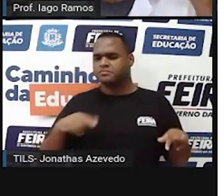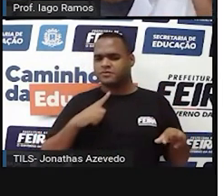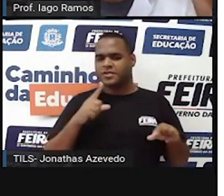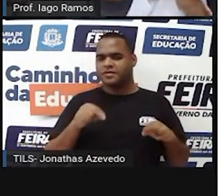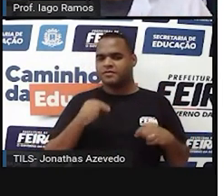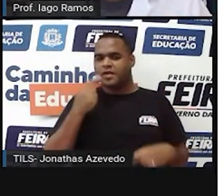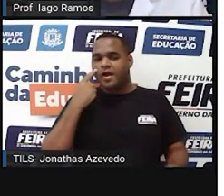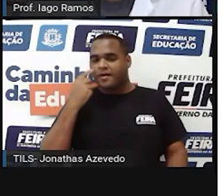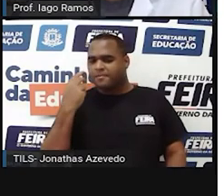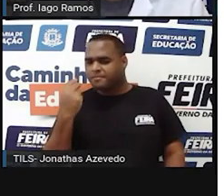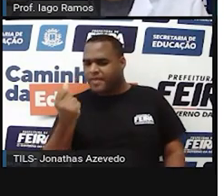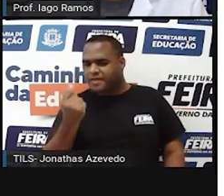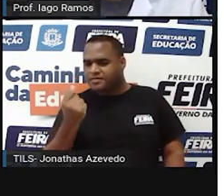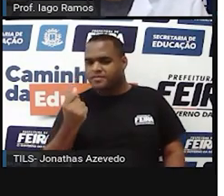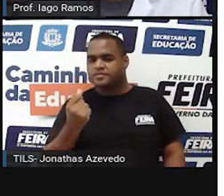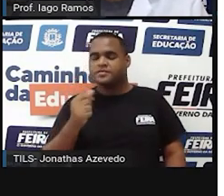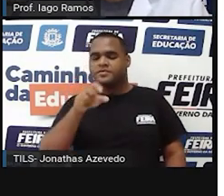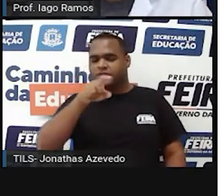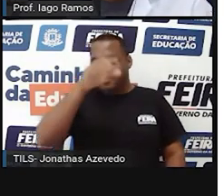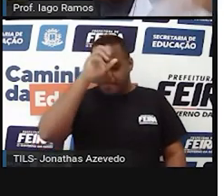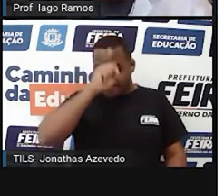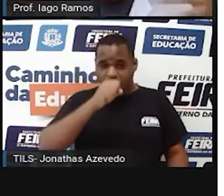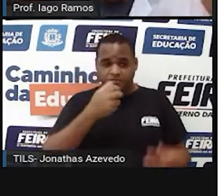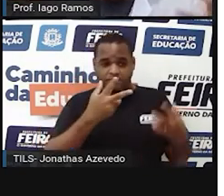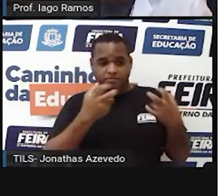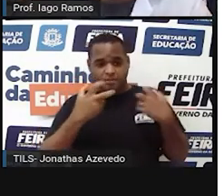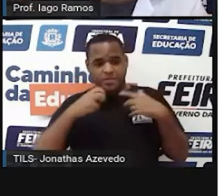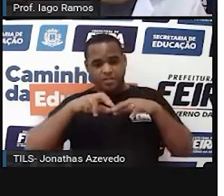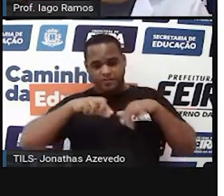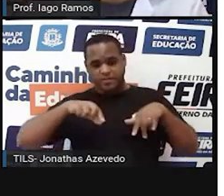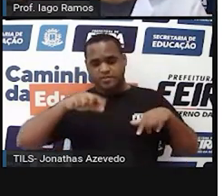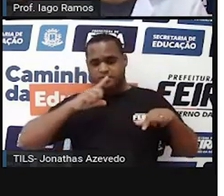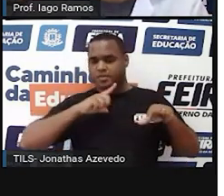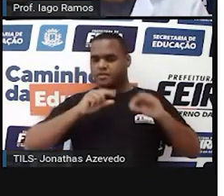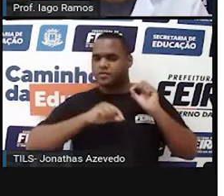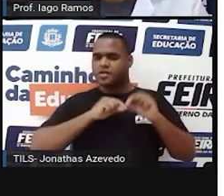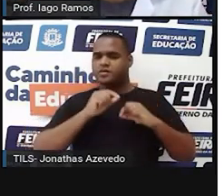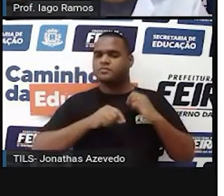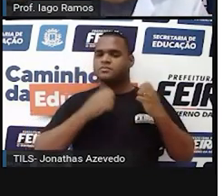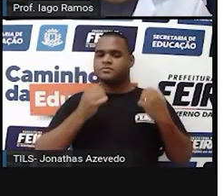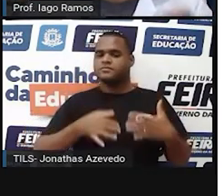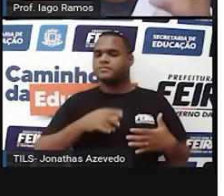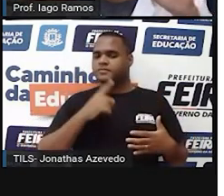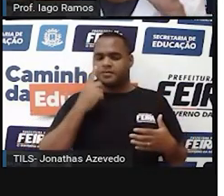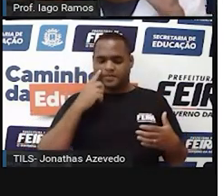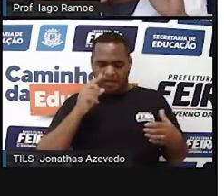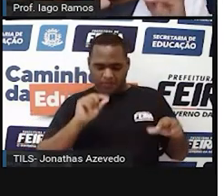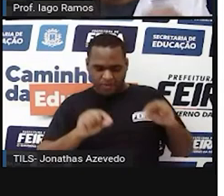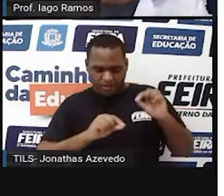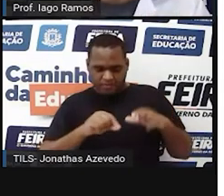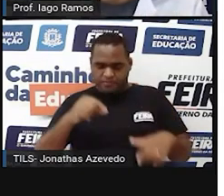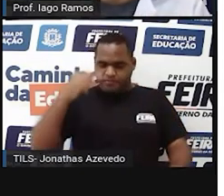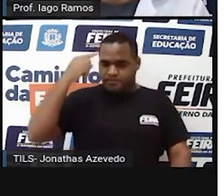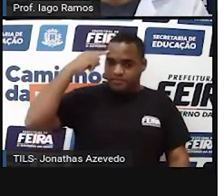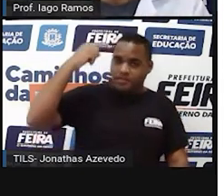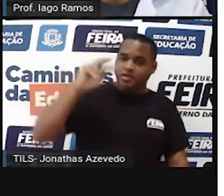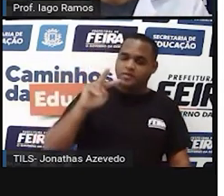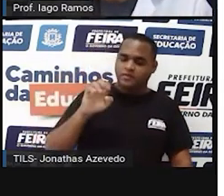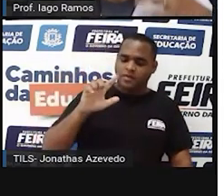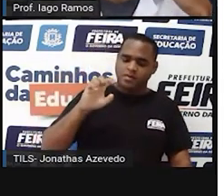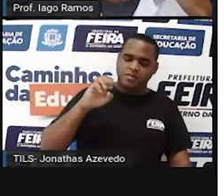se liga, tenta perceber nessas coisas que estão à sua volta. Veja o que é que tem essa ideia de volume